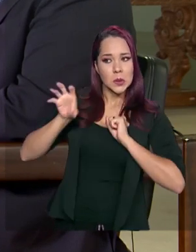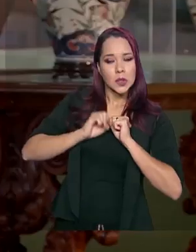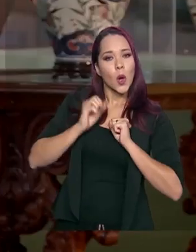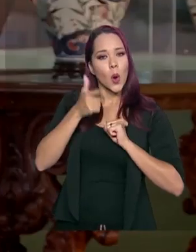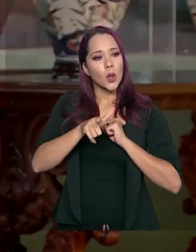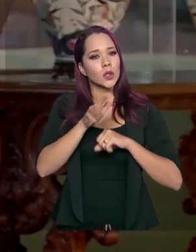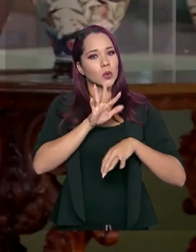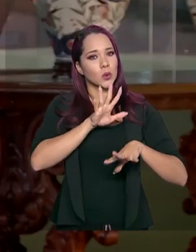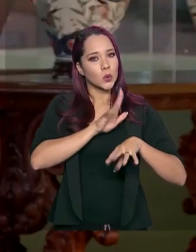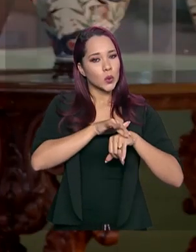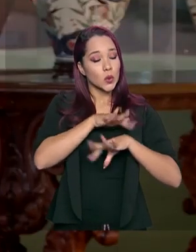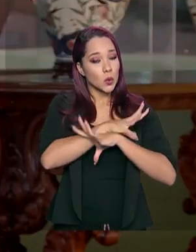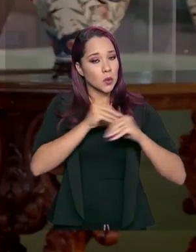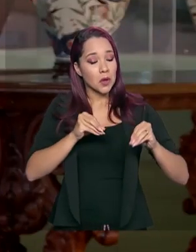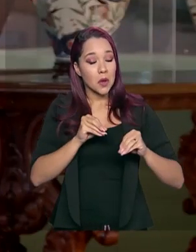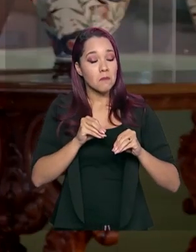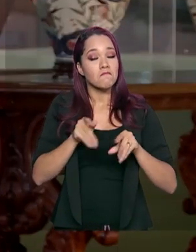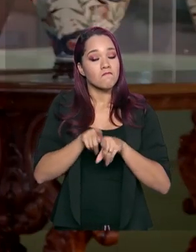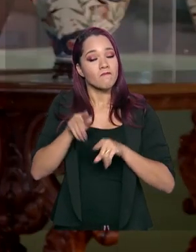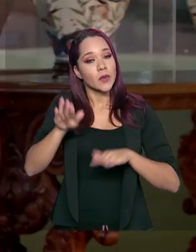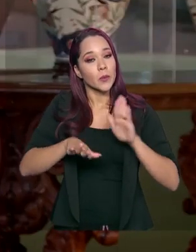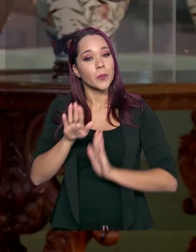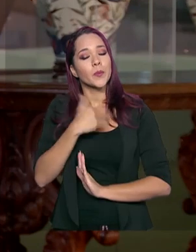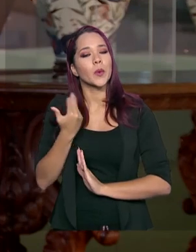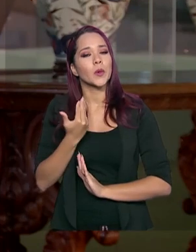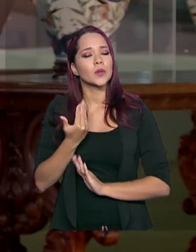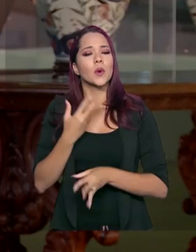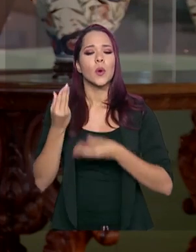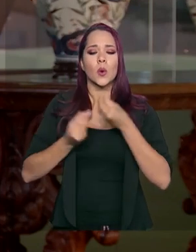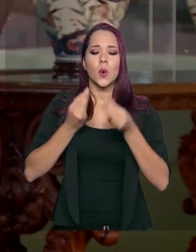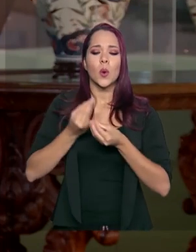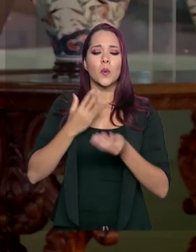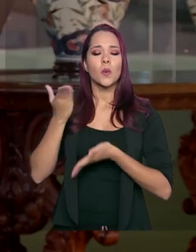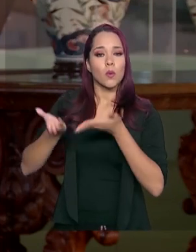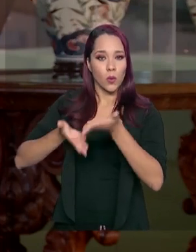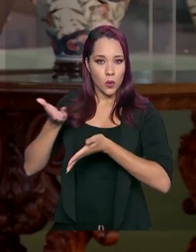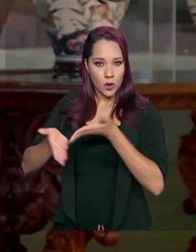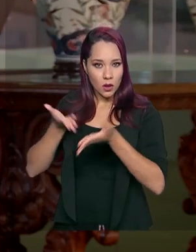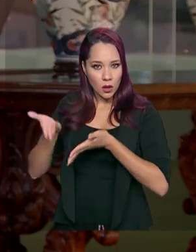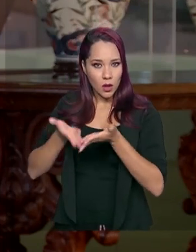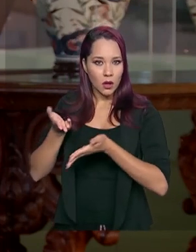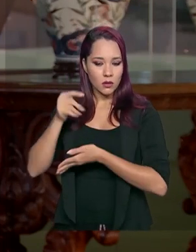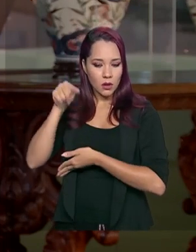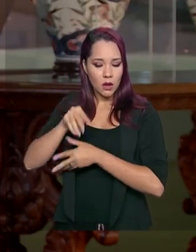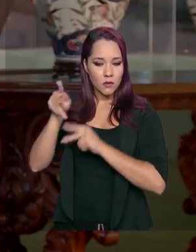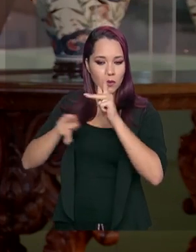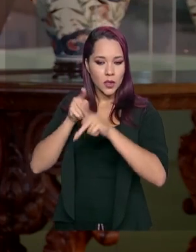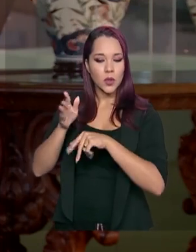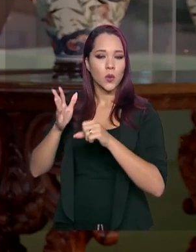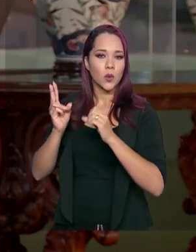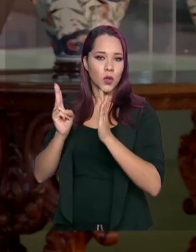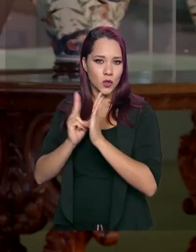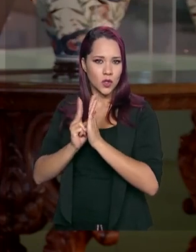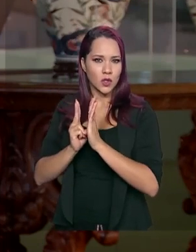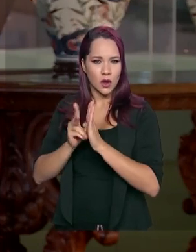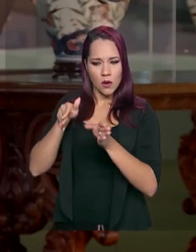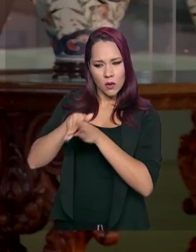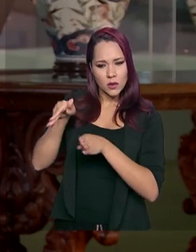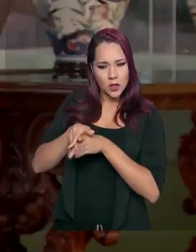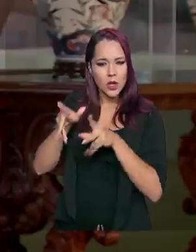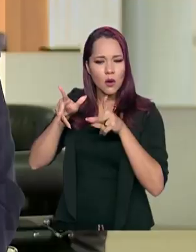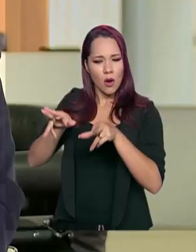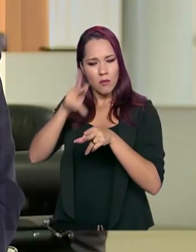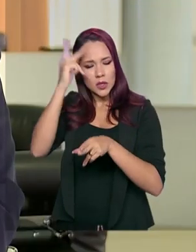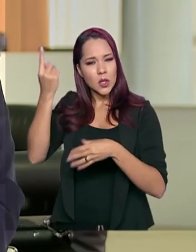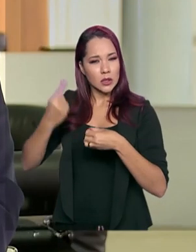curadas, inclusive de algumas mortes. Como que está sendo esse cuidado com a população indígena? As recomendações são as mesmas para quem está na